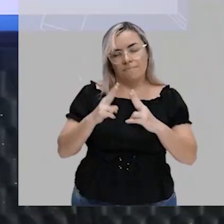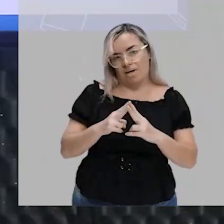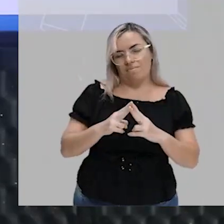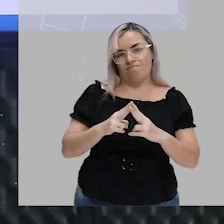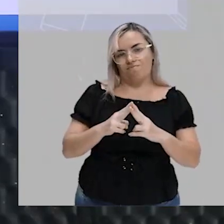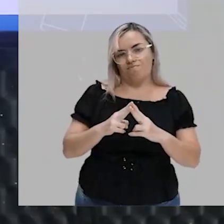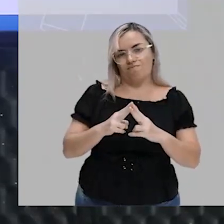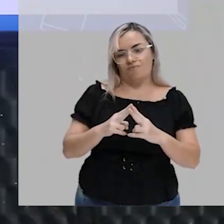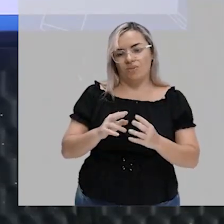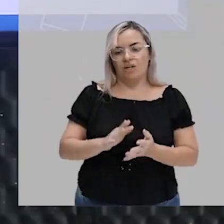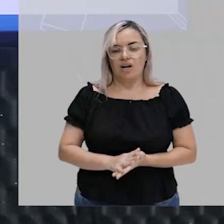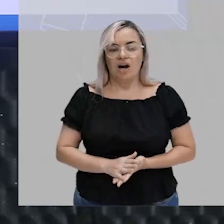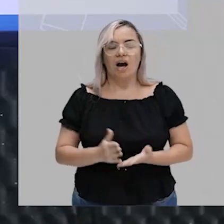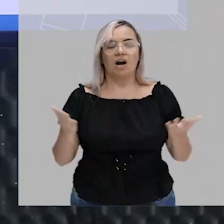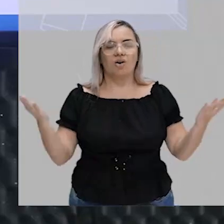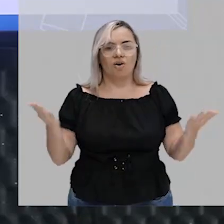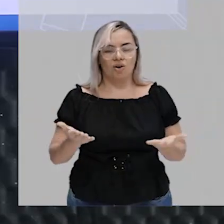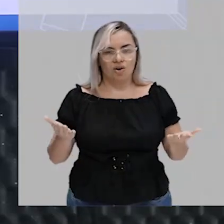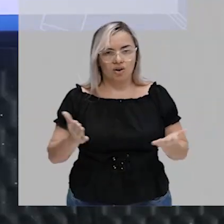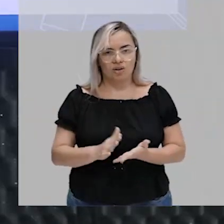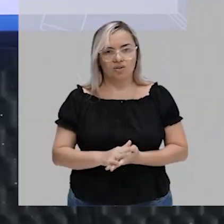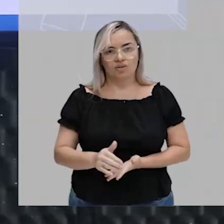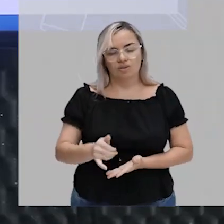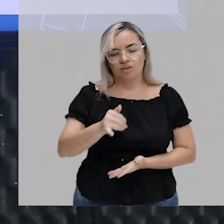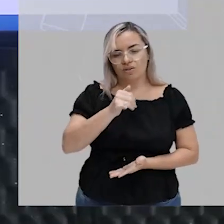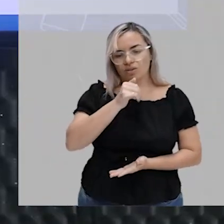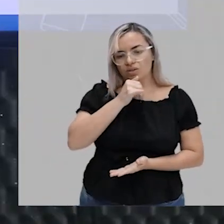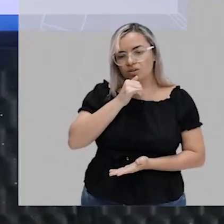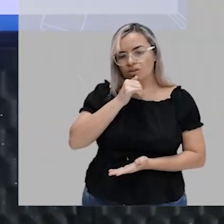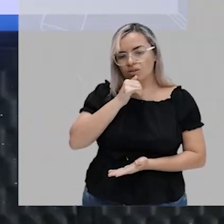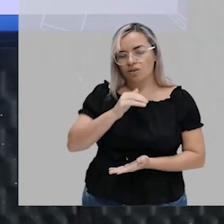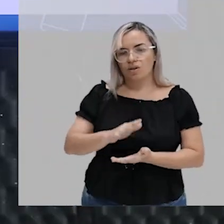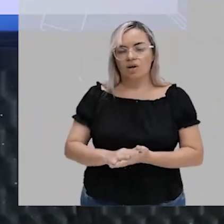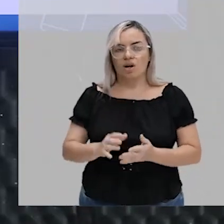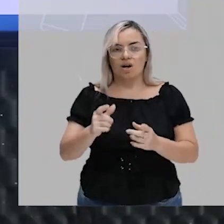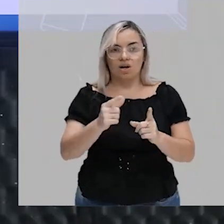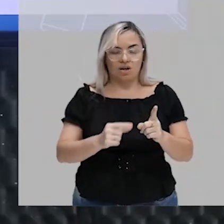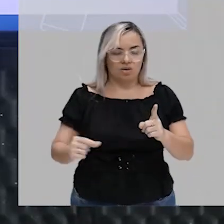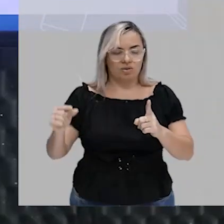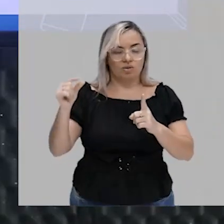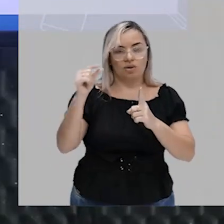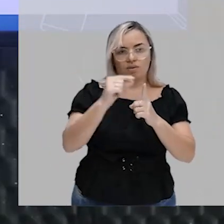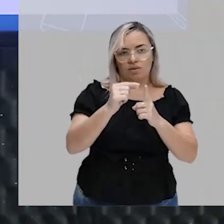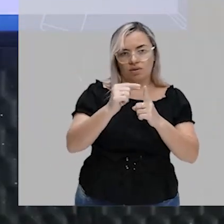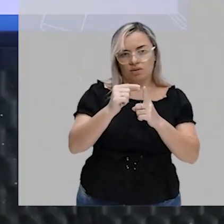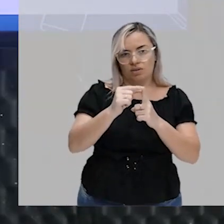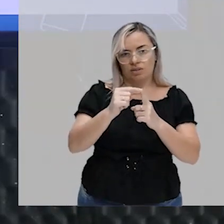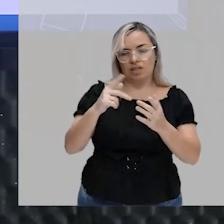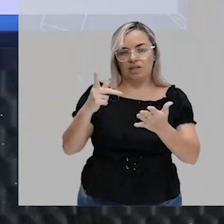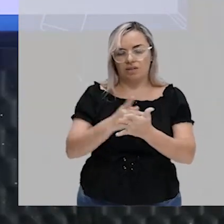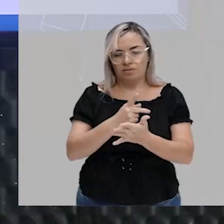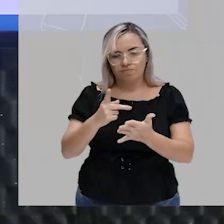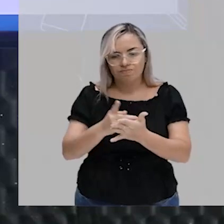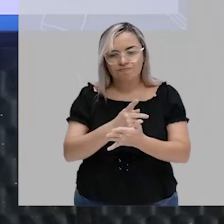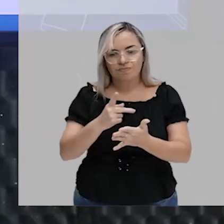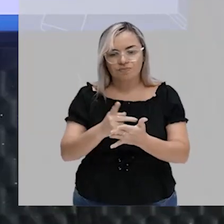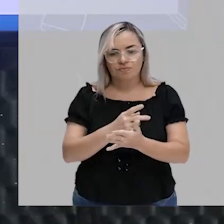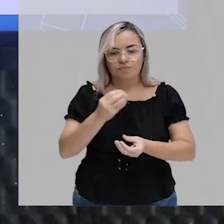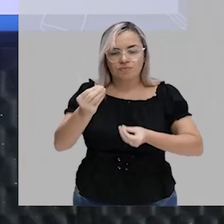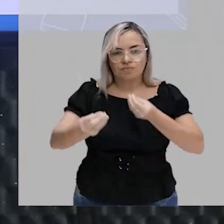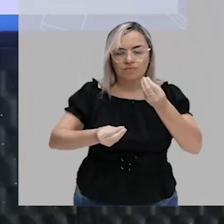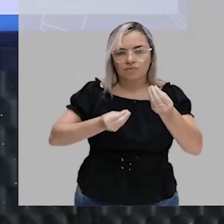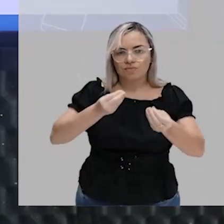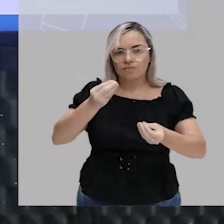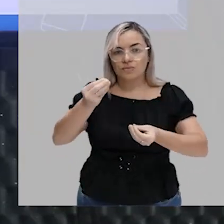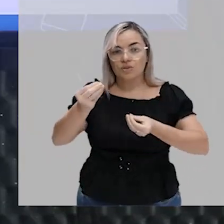é justamente um exemplo, né, que por causa de uma palavrinha, gente, está errado. Então, como é que a